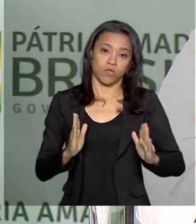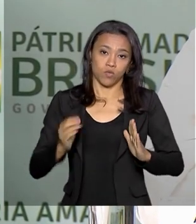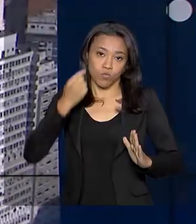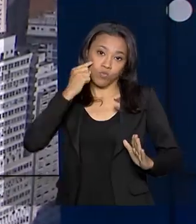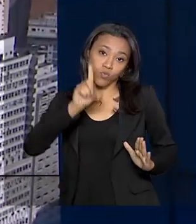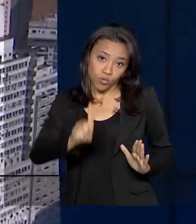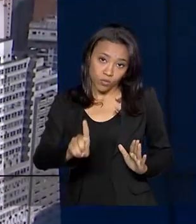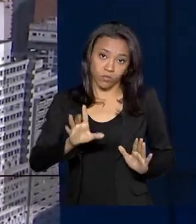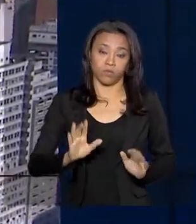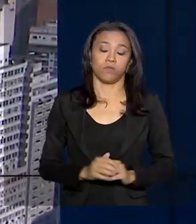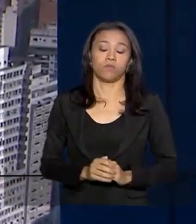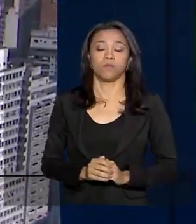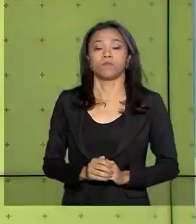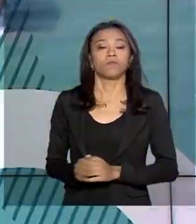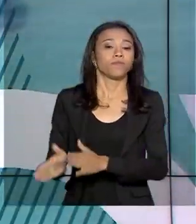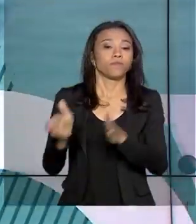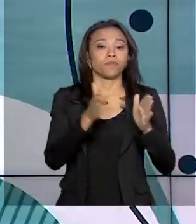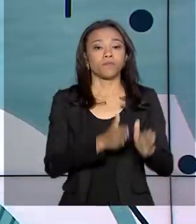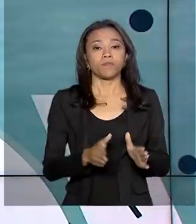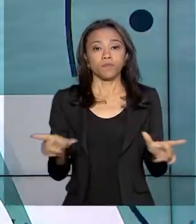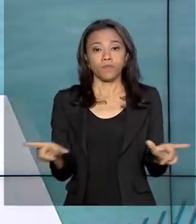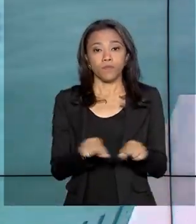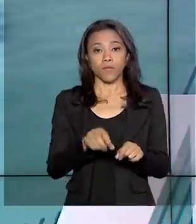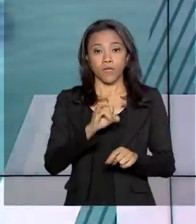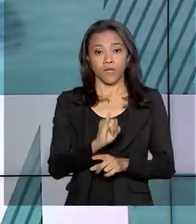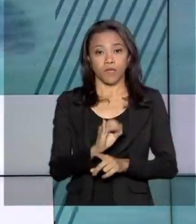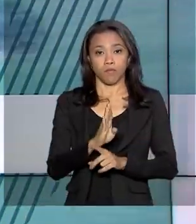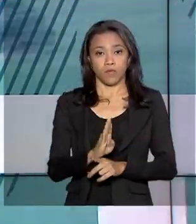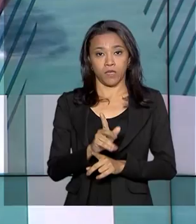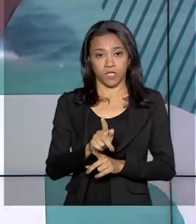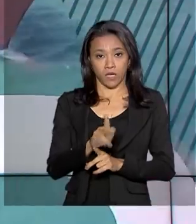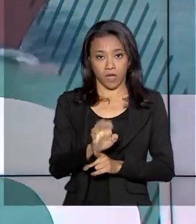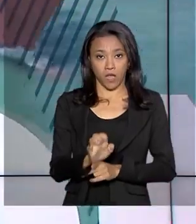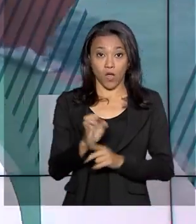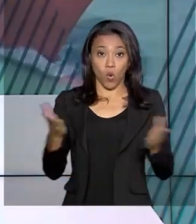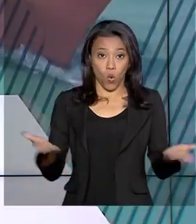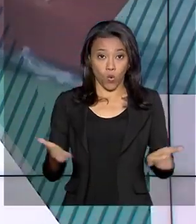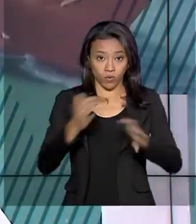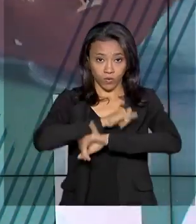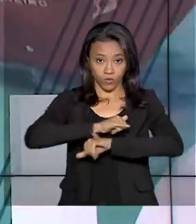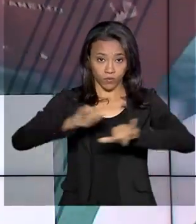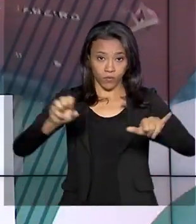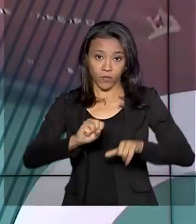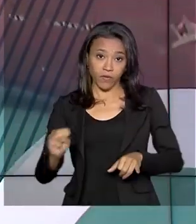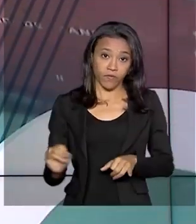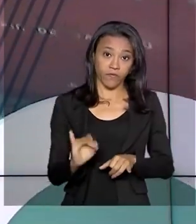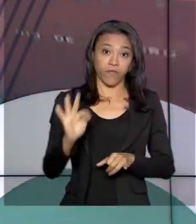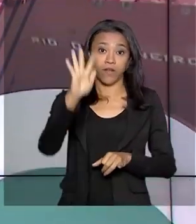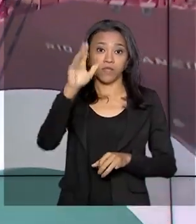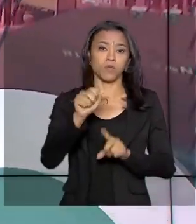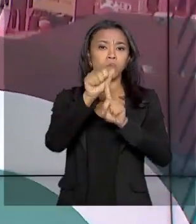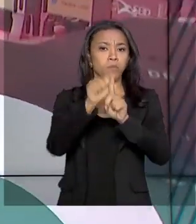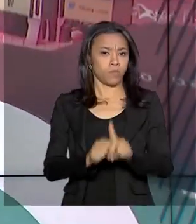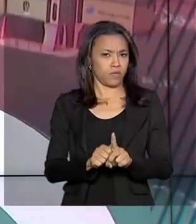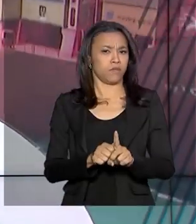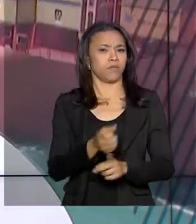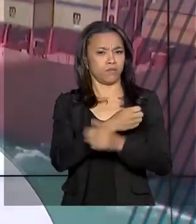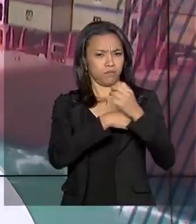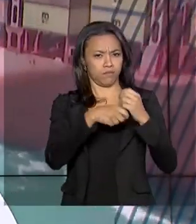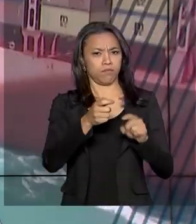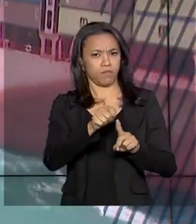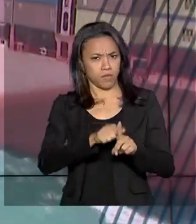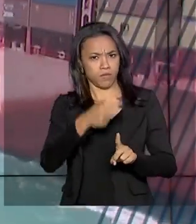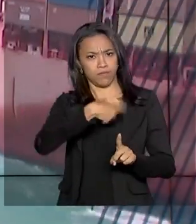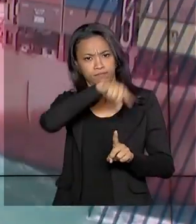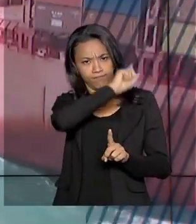um dia. E o IBGE divulgou hoje a inflação oficial do país no mês passado. É o menor índice para meses de